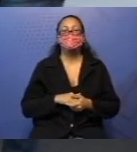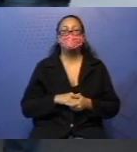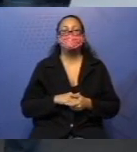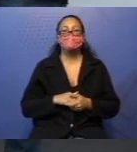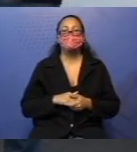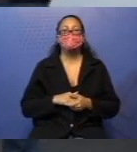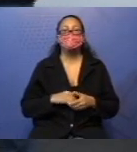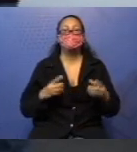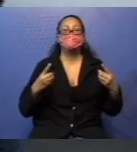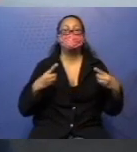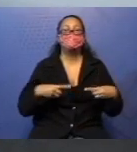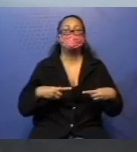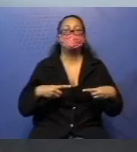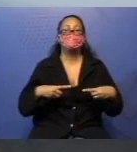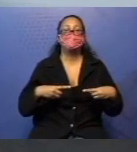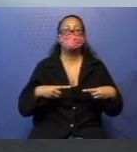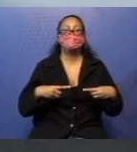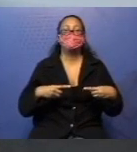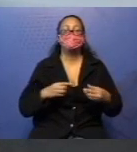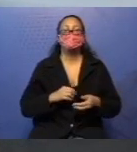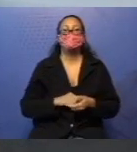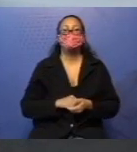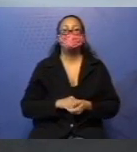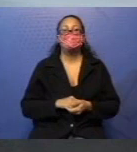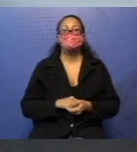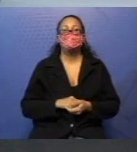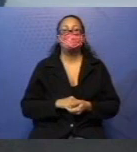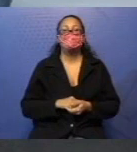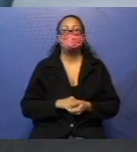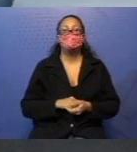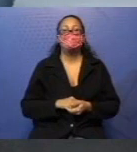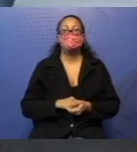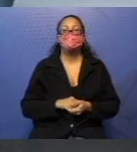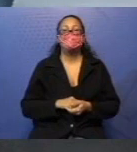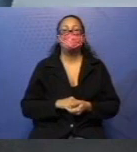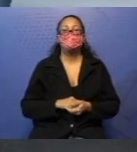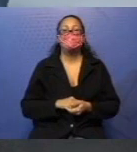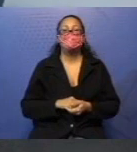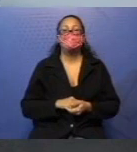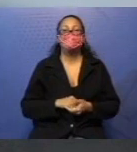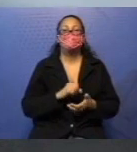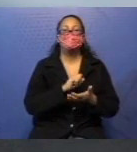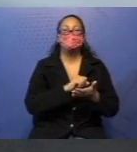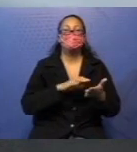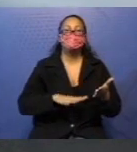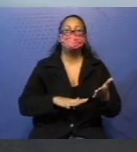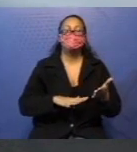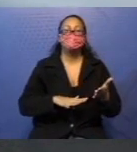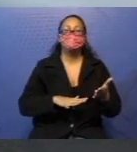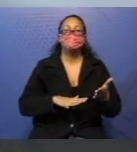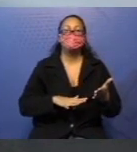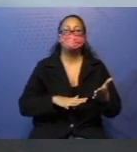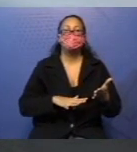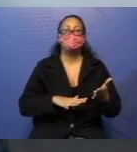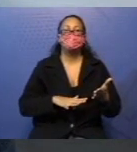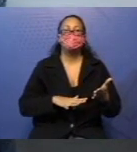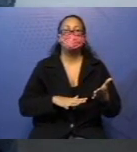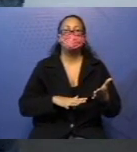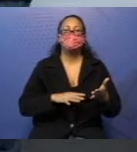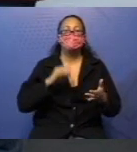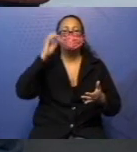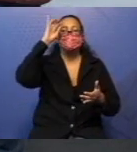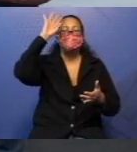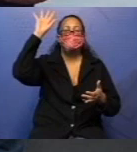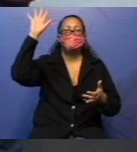O desafio. O desafio é aquela atividade que eu falo que sai fumacinha da